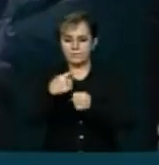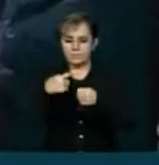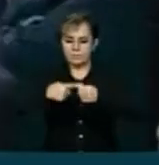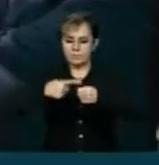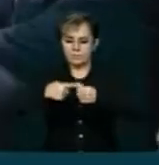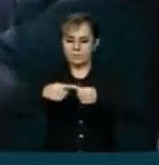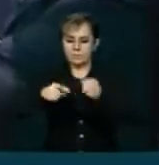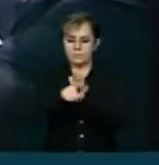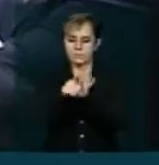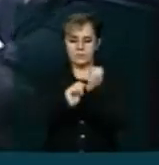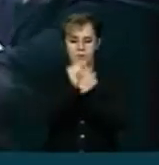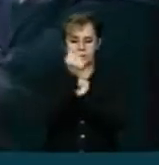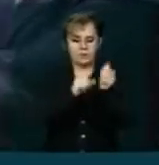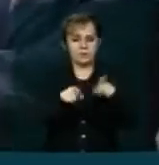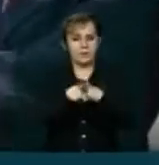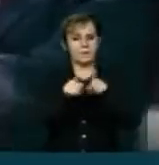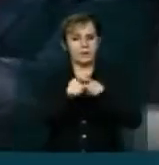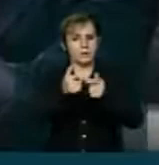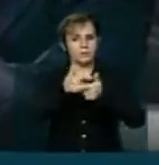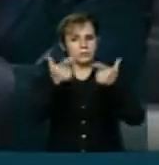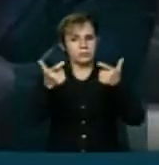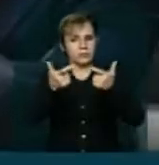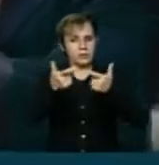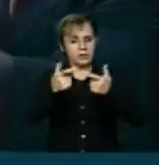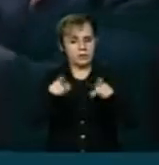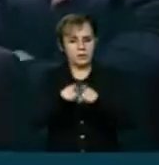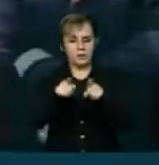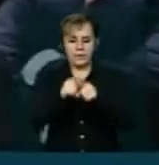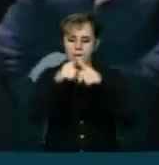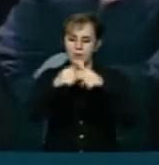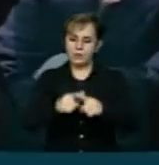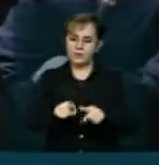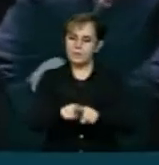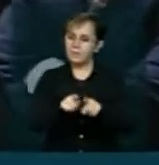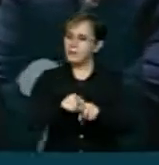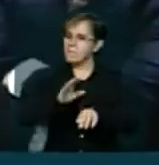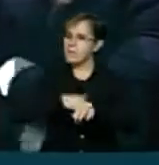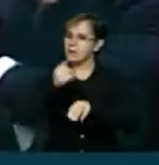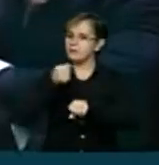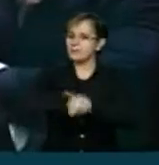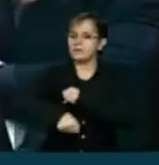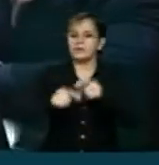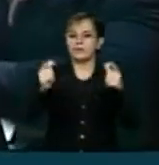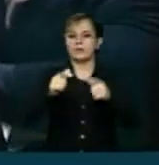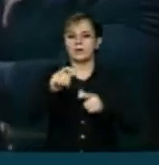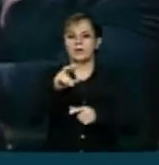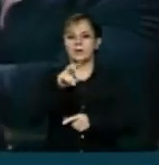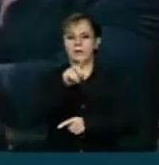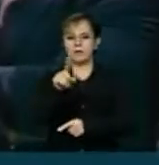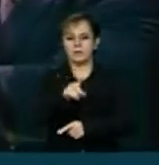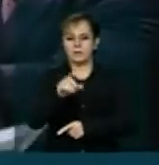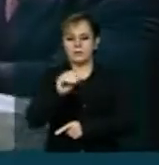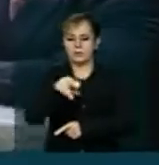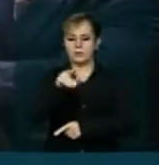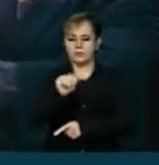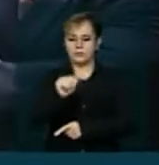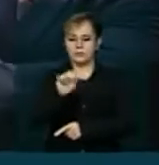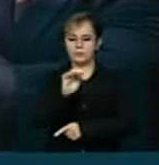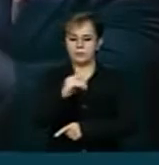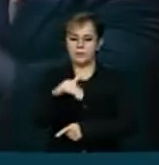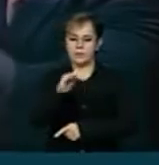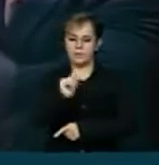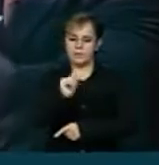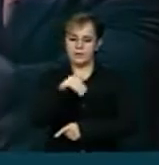competitividade e vai gerar muito mais emprego na Zona Franca de Manaus. Portanto, senhora presidente, fiquem os